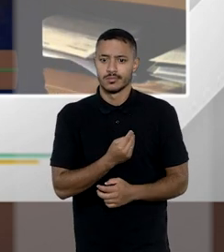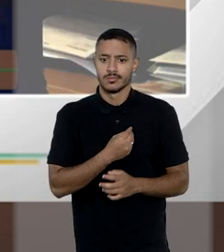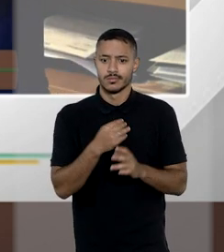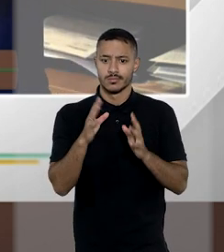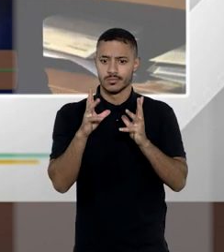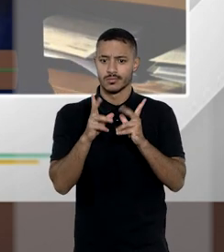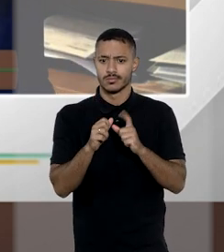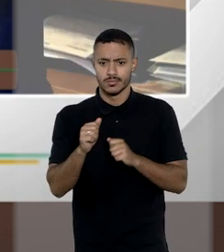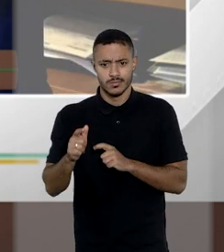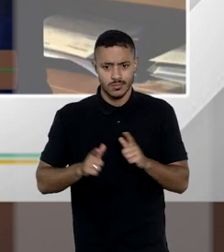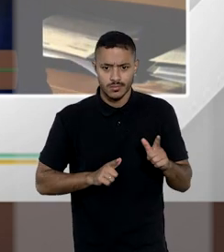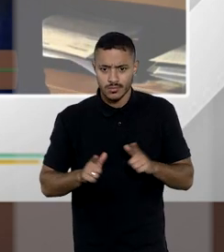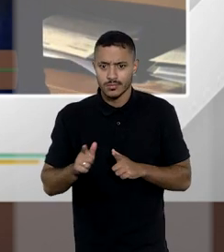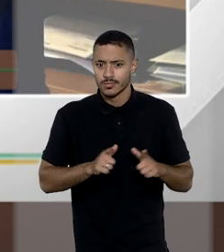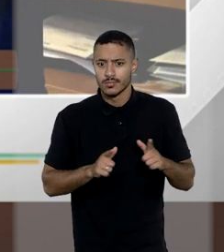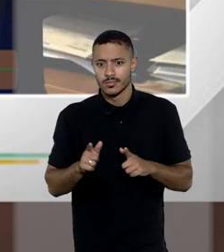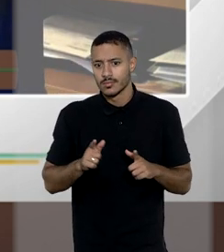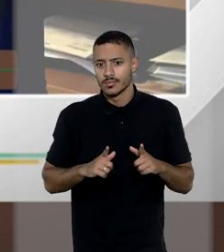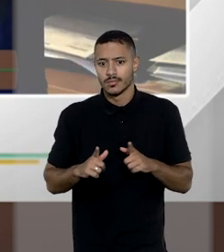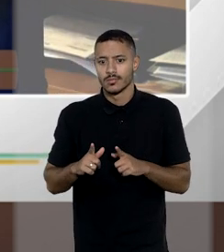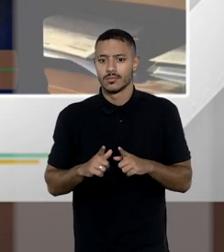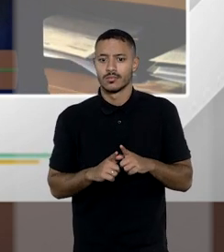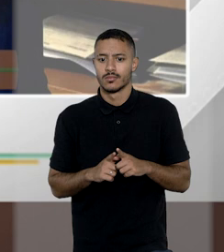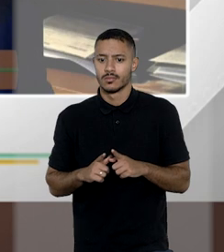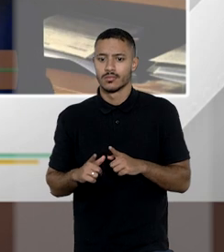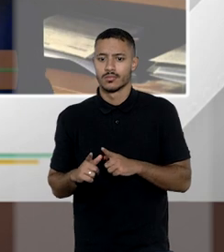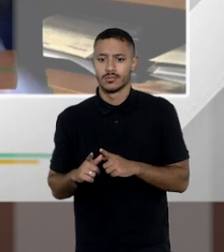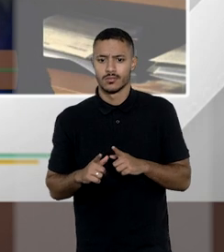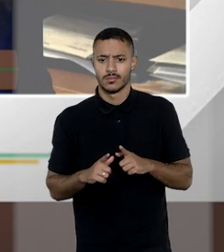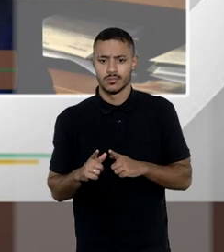inteira trabalhou para que essas